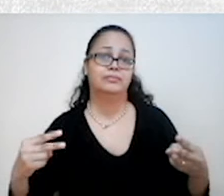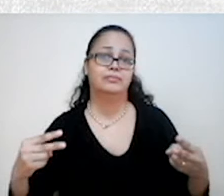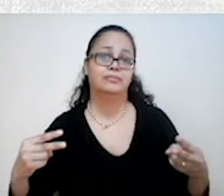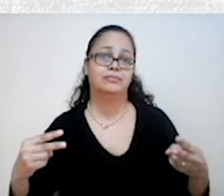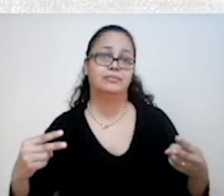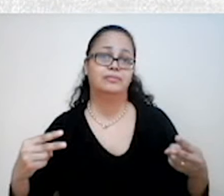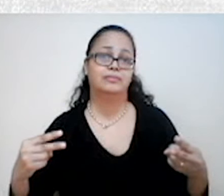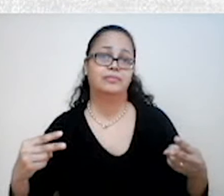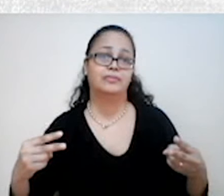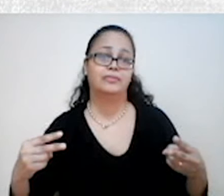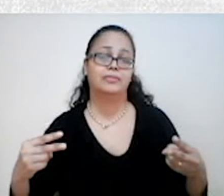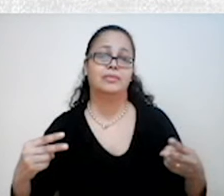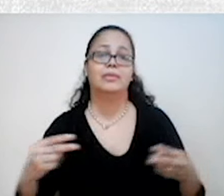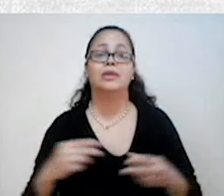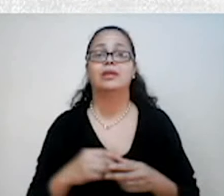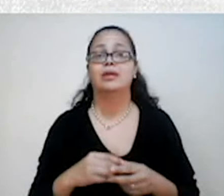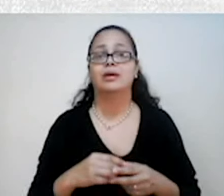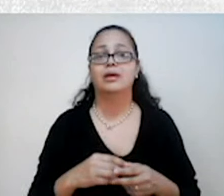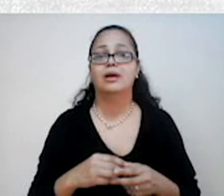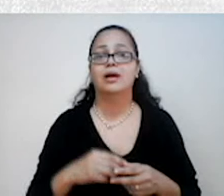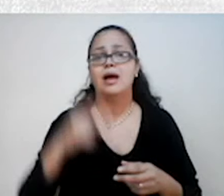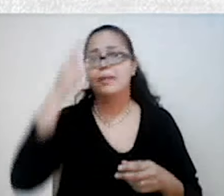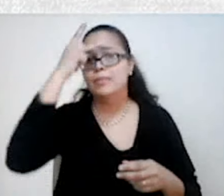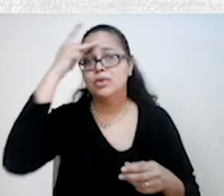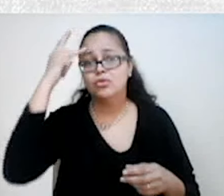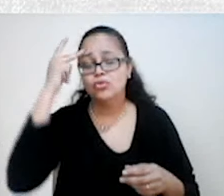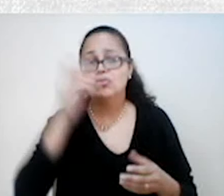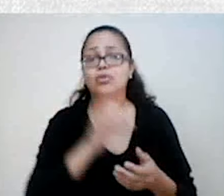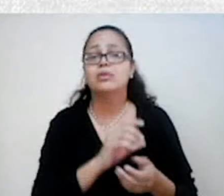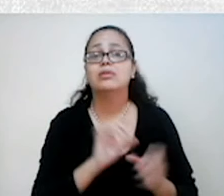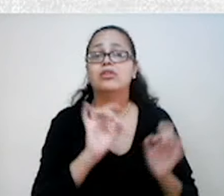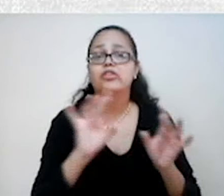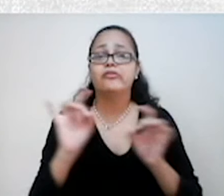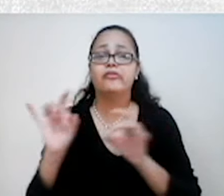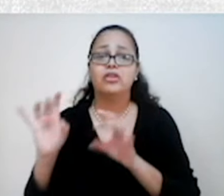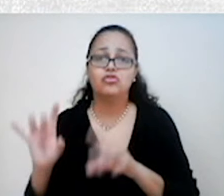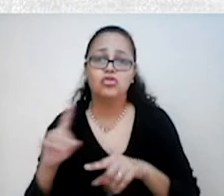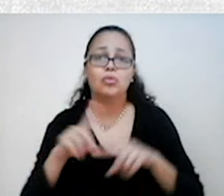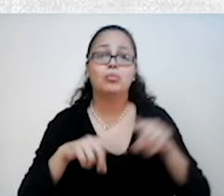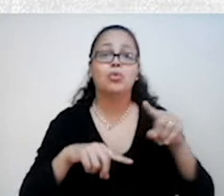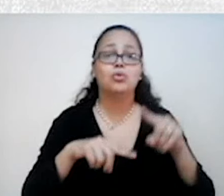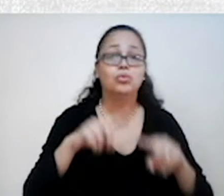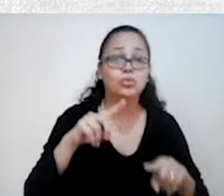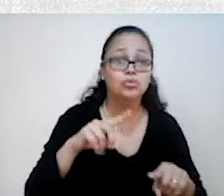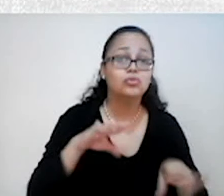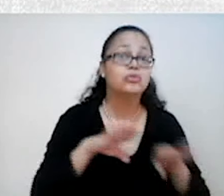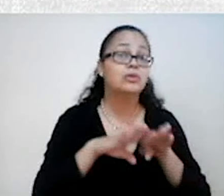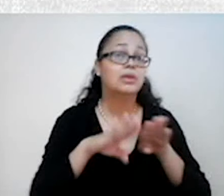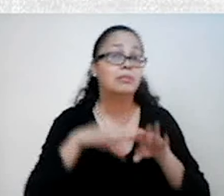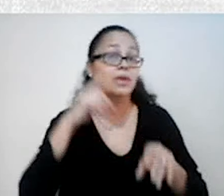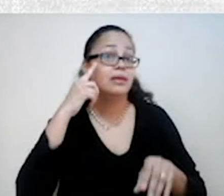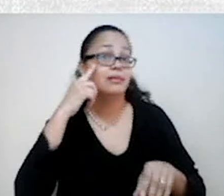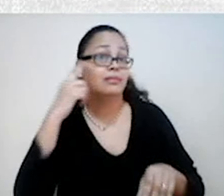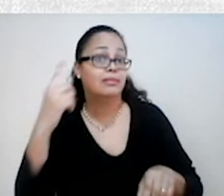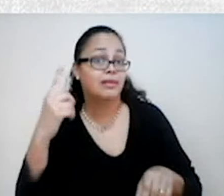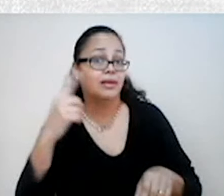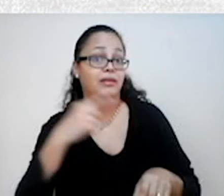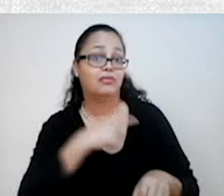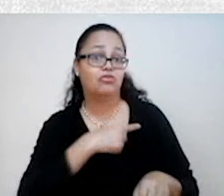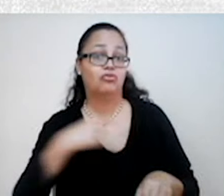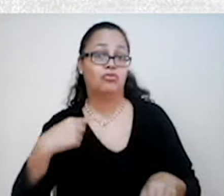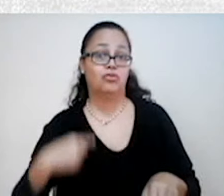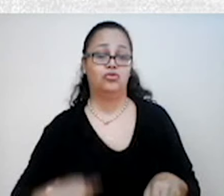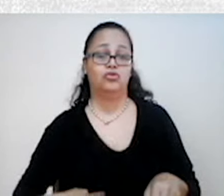graças a mercadores árabes que traziam muitos produtos e ideias da China até o Ocidente.